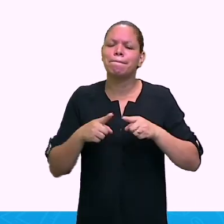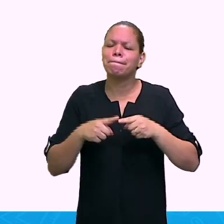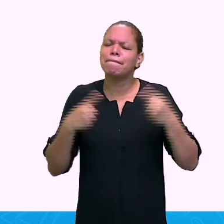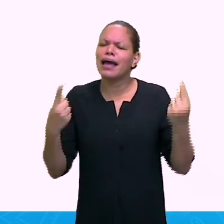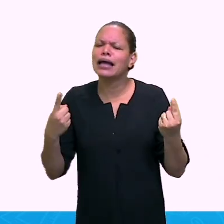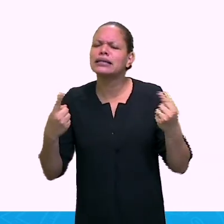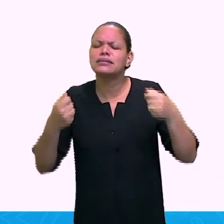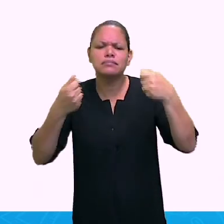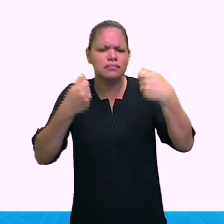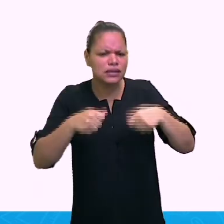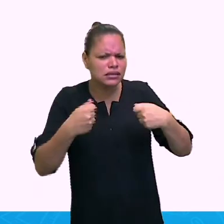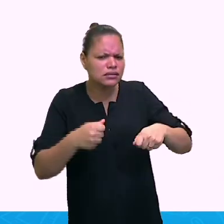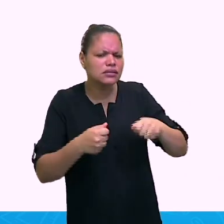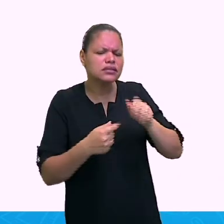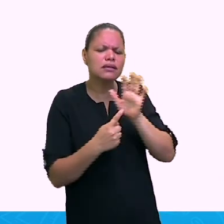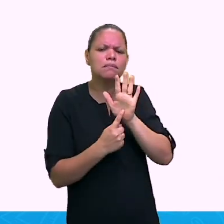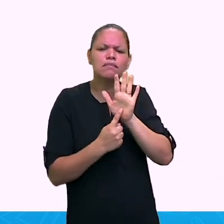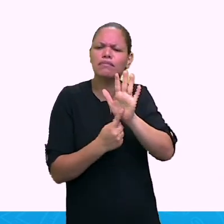New York.